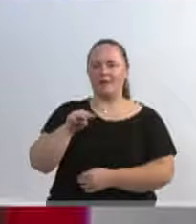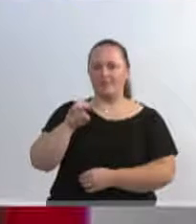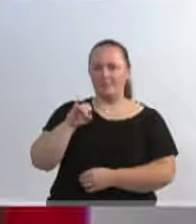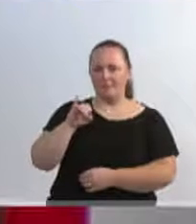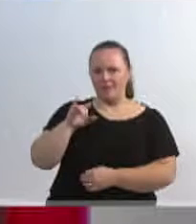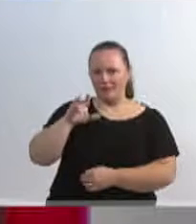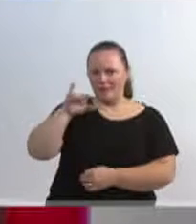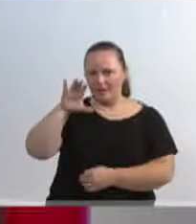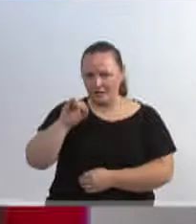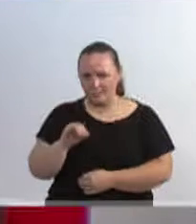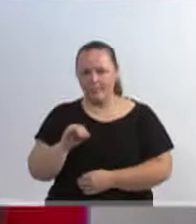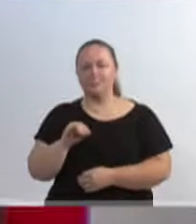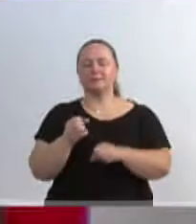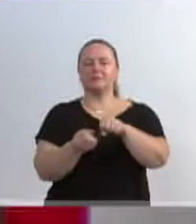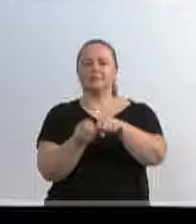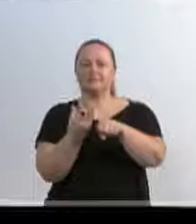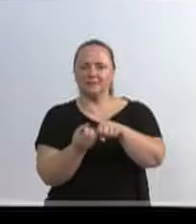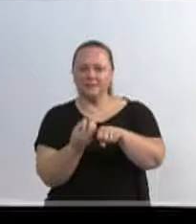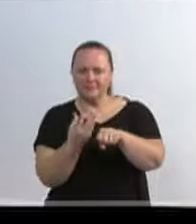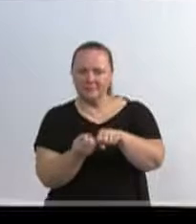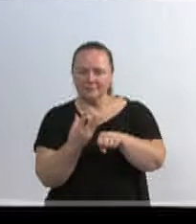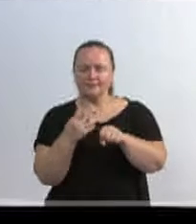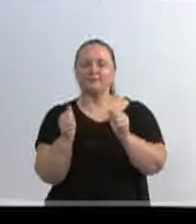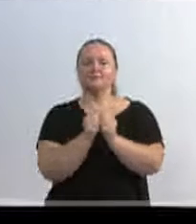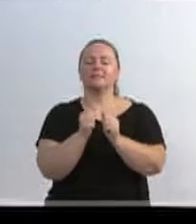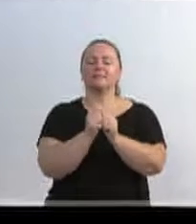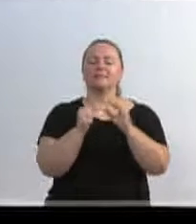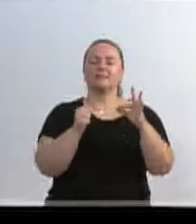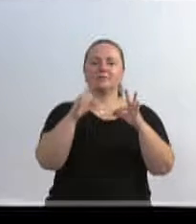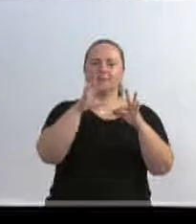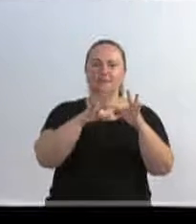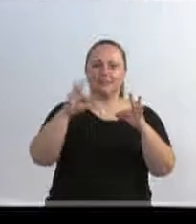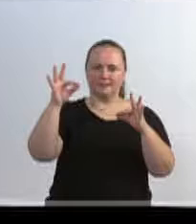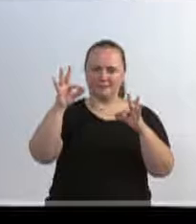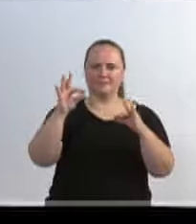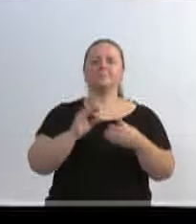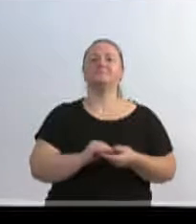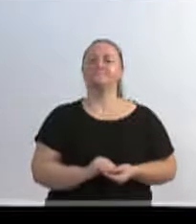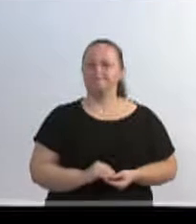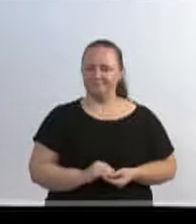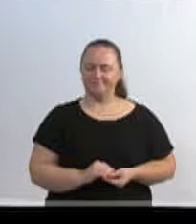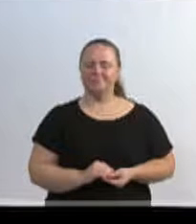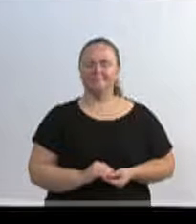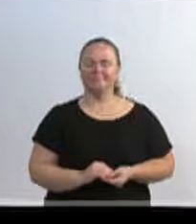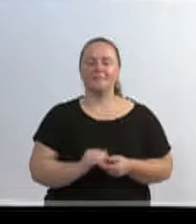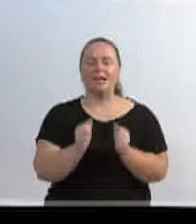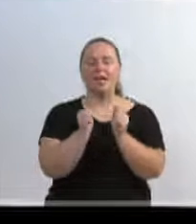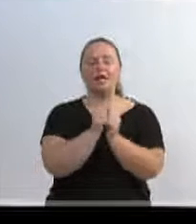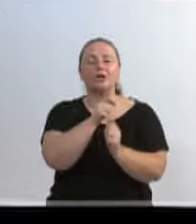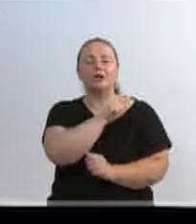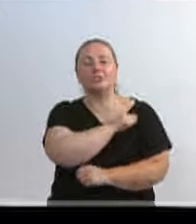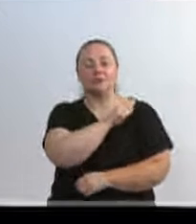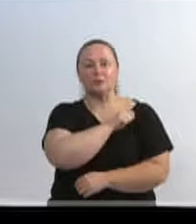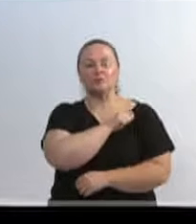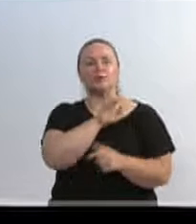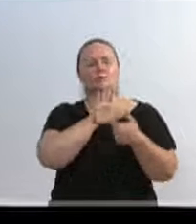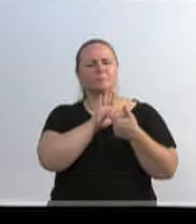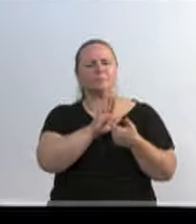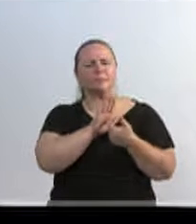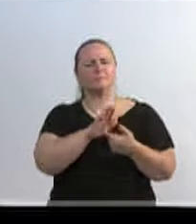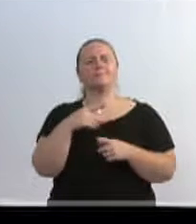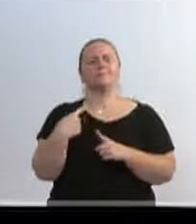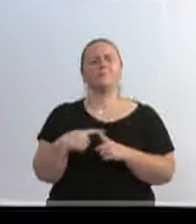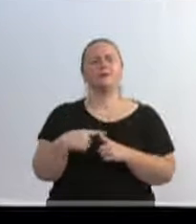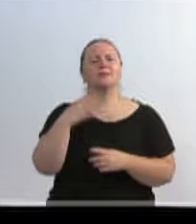a FAEMA, que demonstraram, junto com os alunos vereadores, até porque nós sabemos da importância que tem